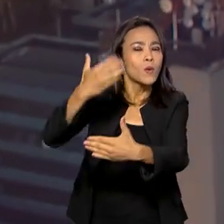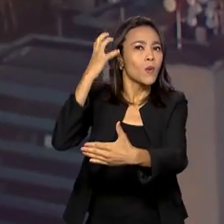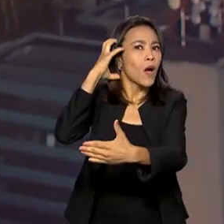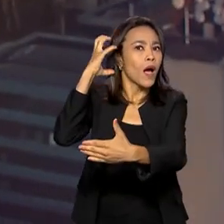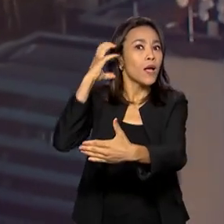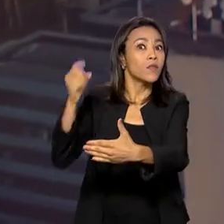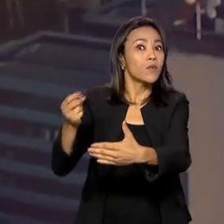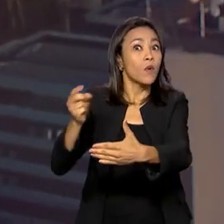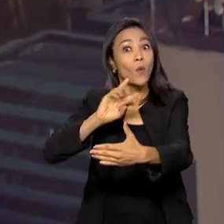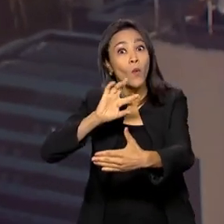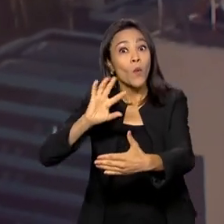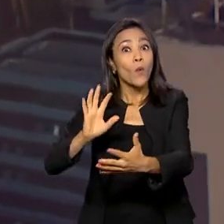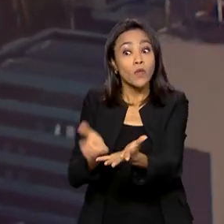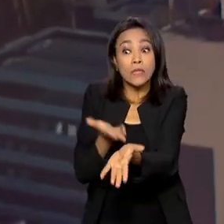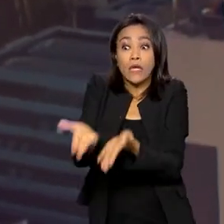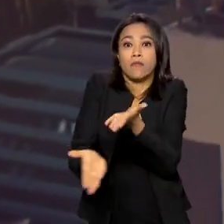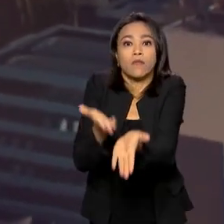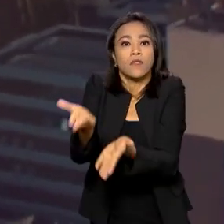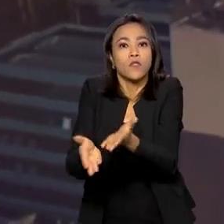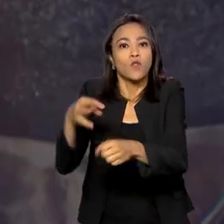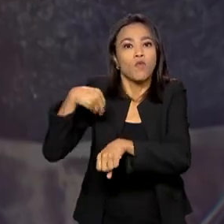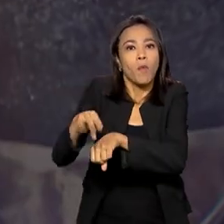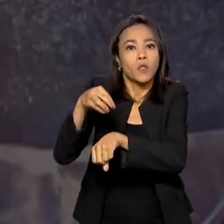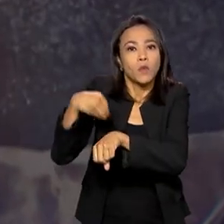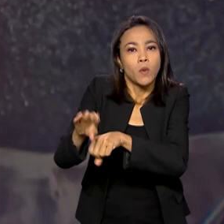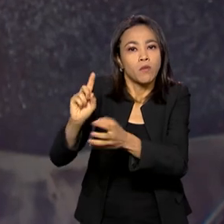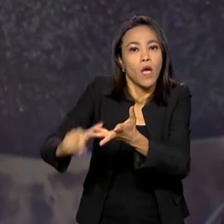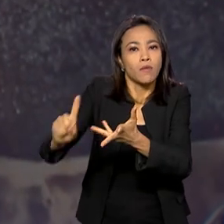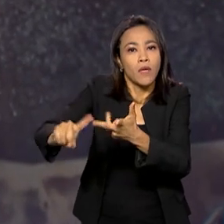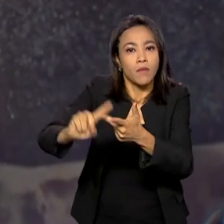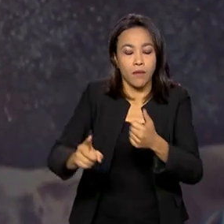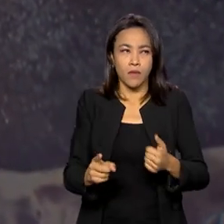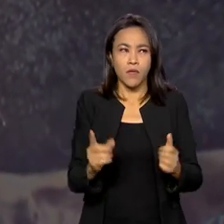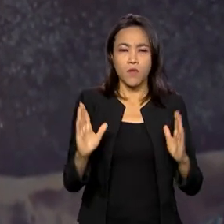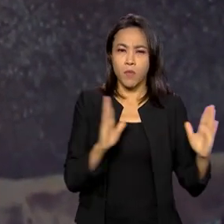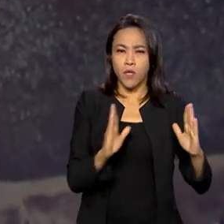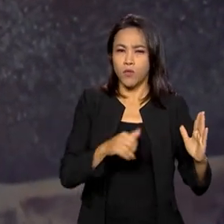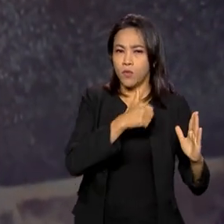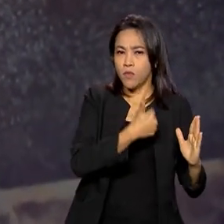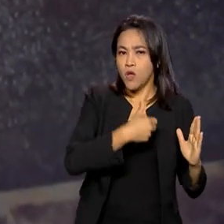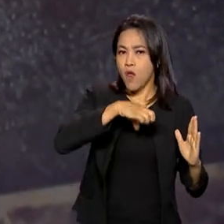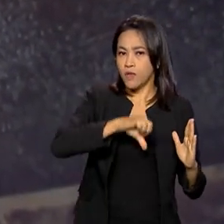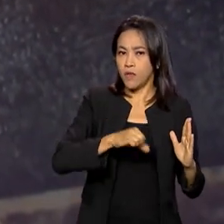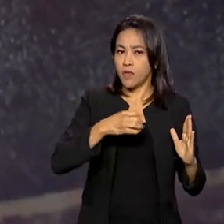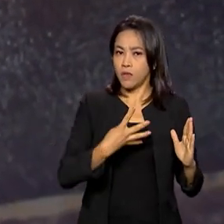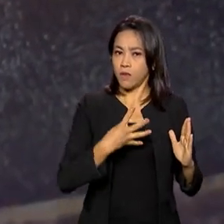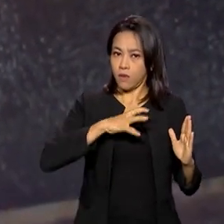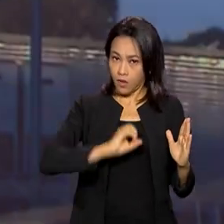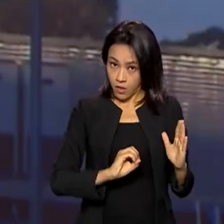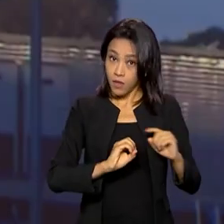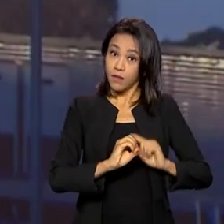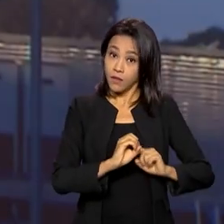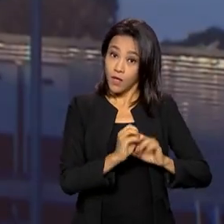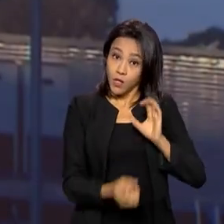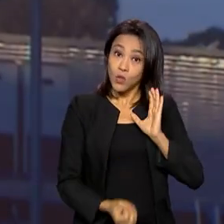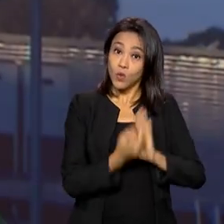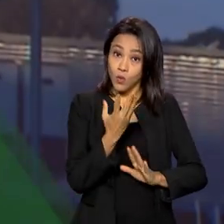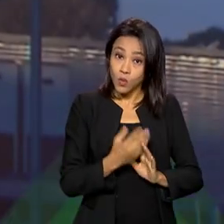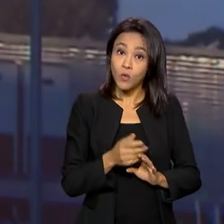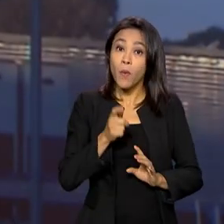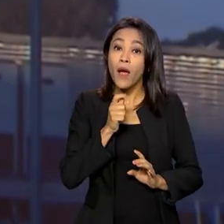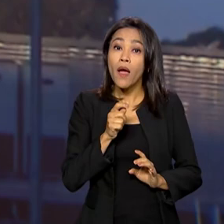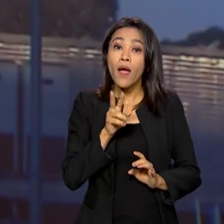prestar serviço. Na década de 40, surge o repórter Esso,